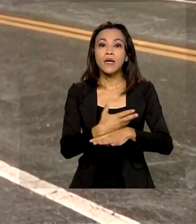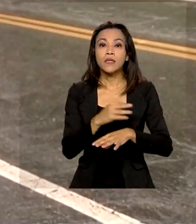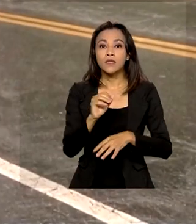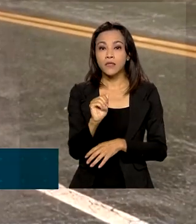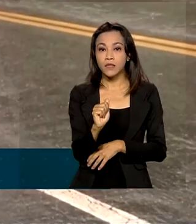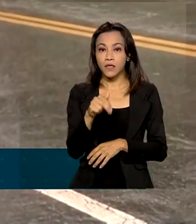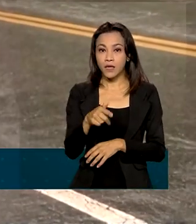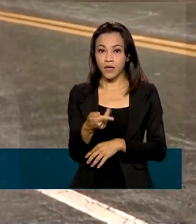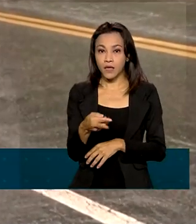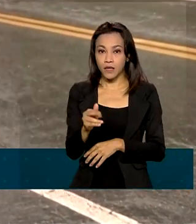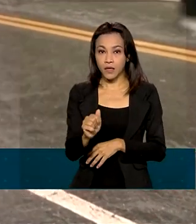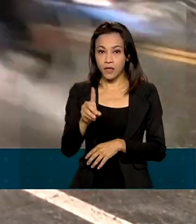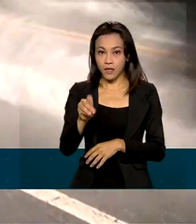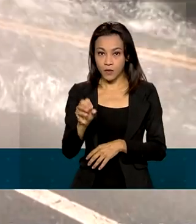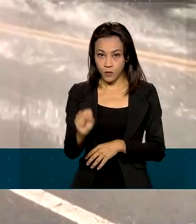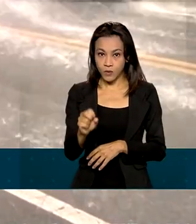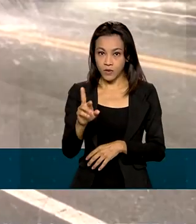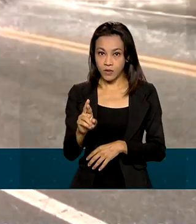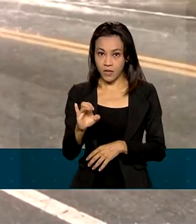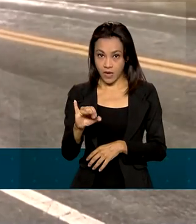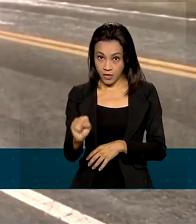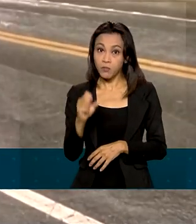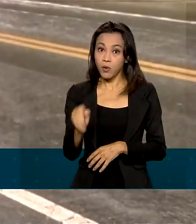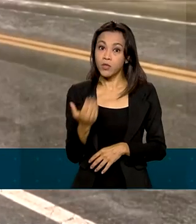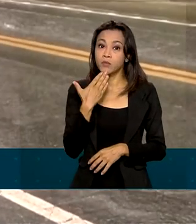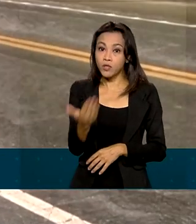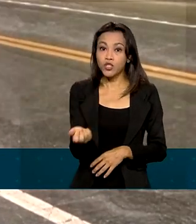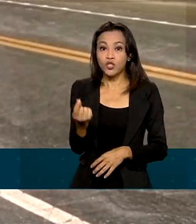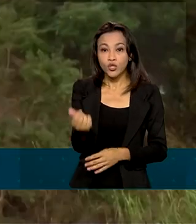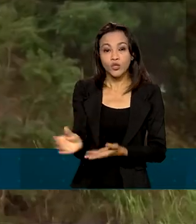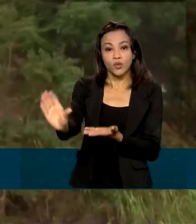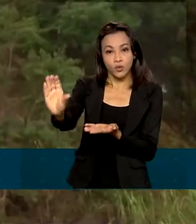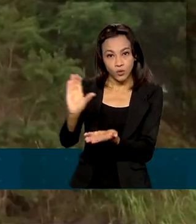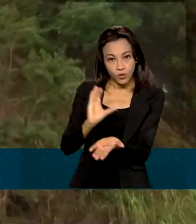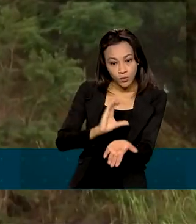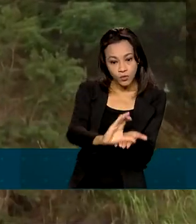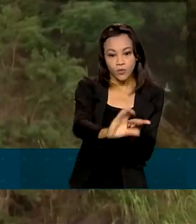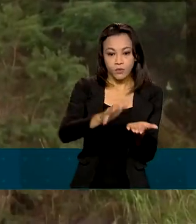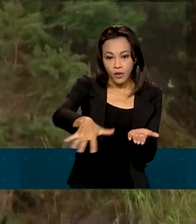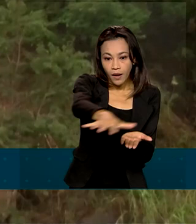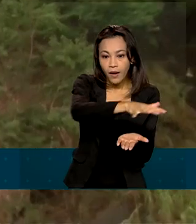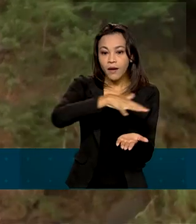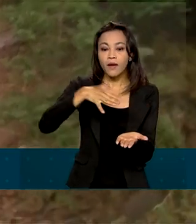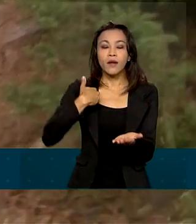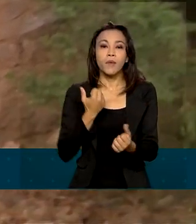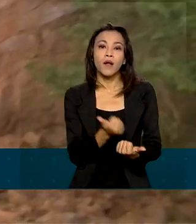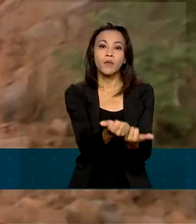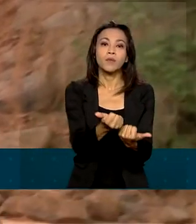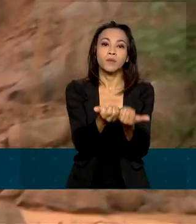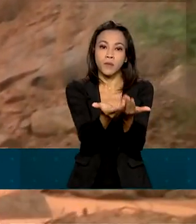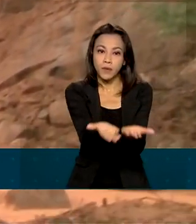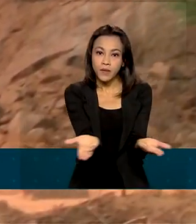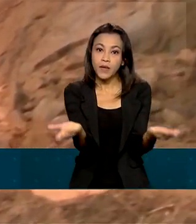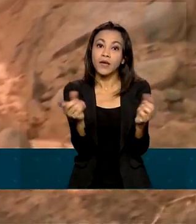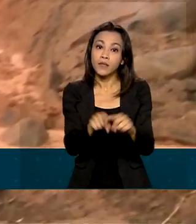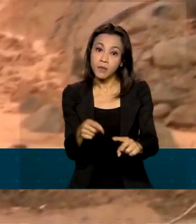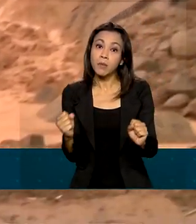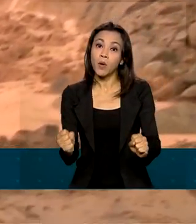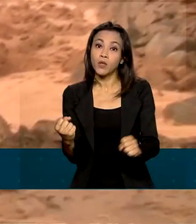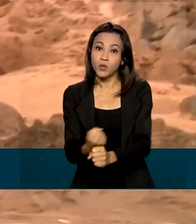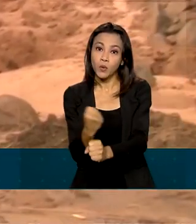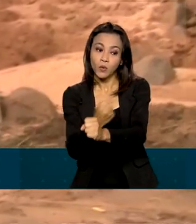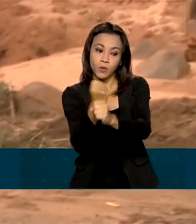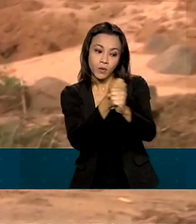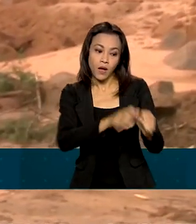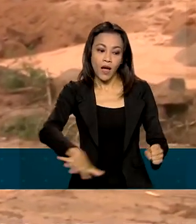pode pedir recursos para ações de resposta e restabelecimento de serviços essenciais, além de reconstrução das